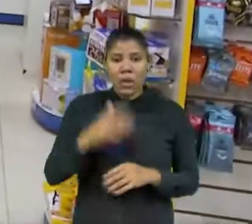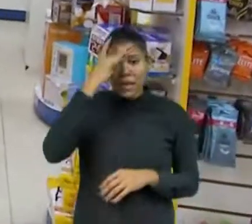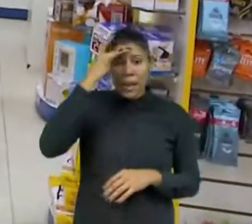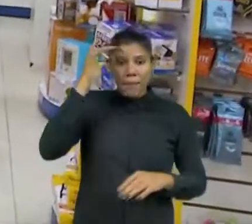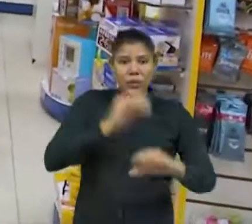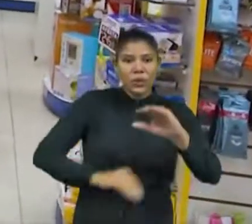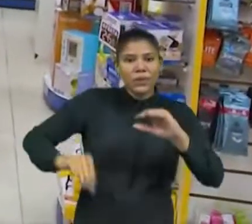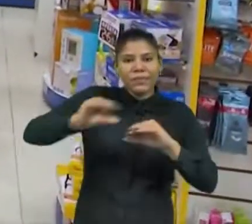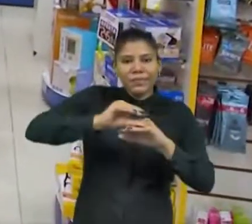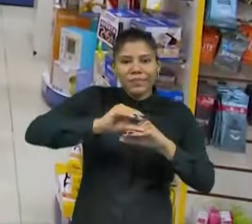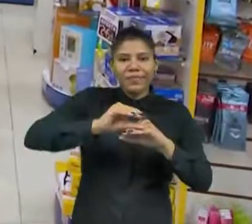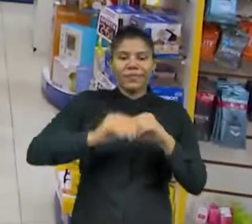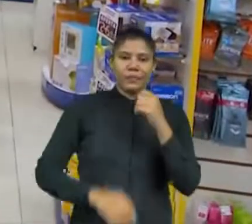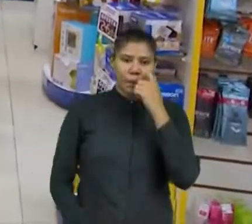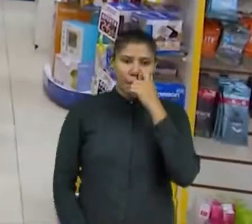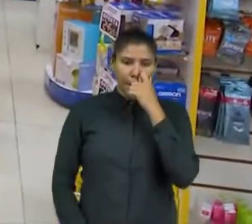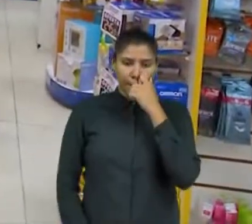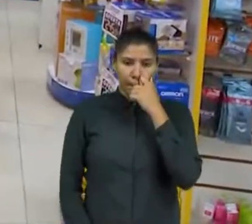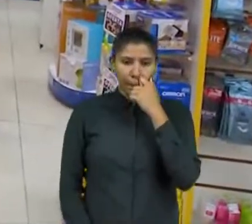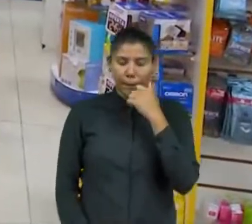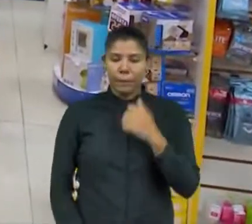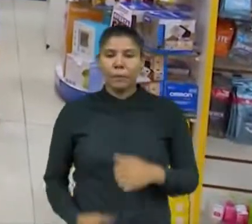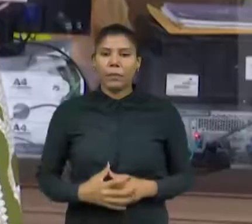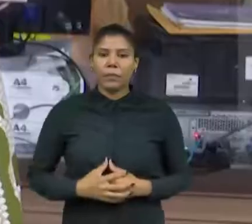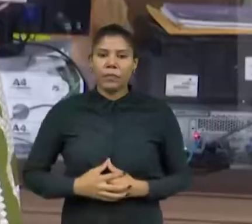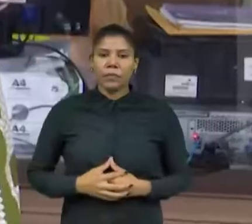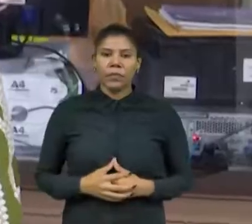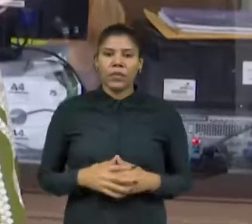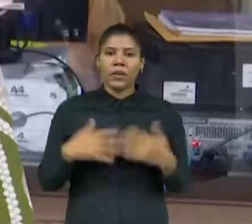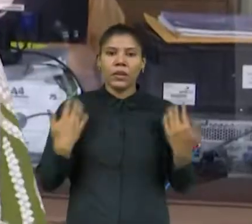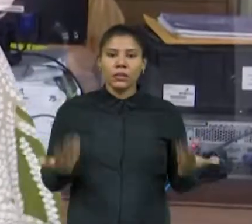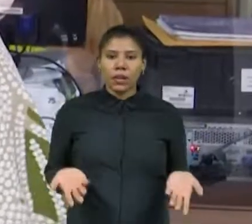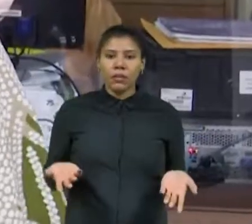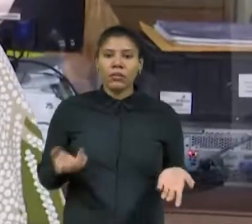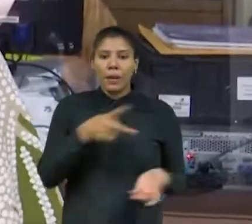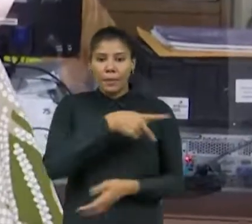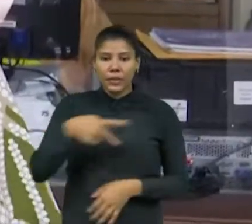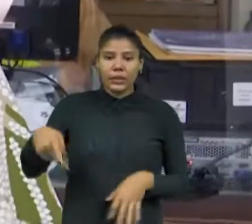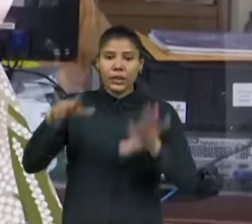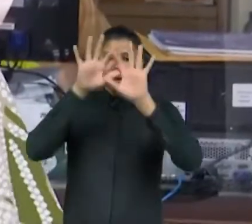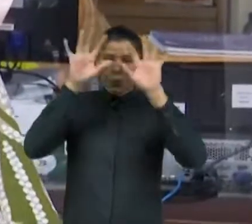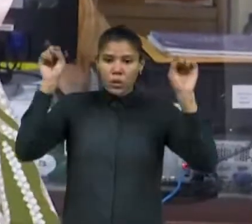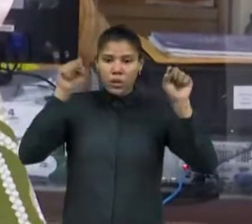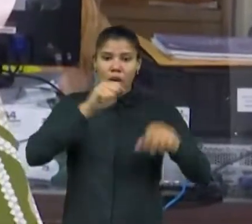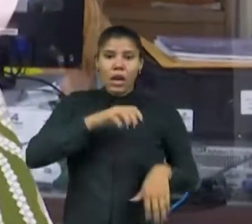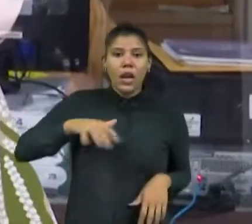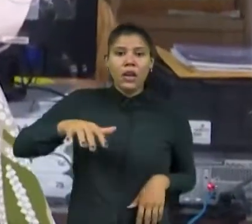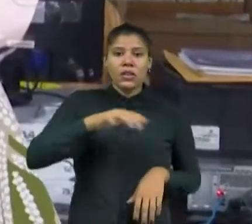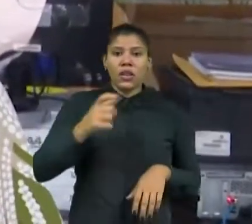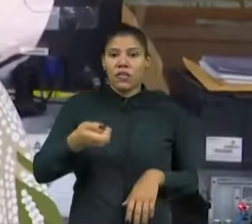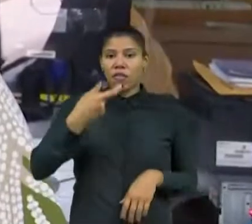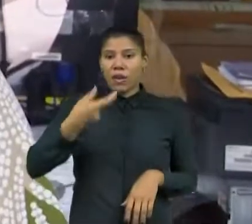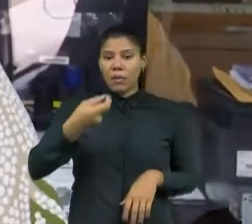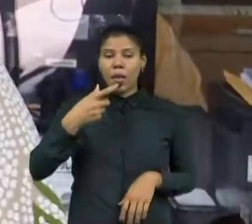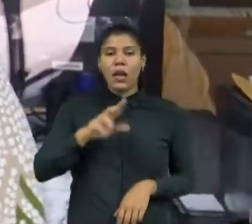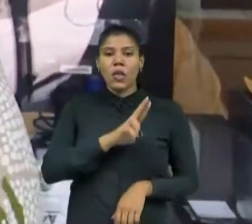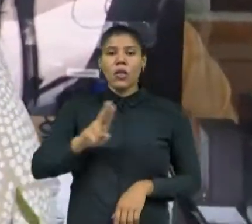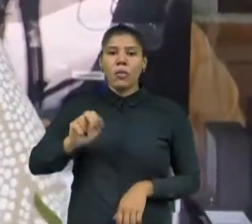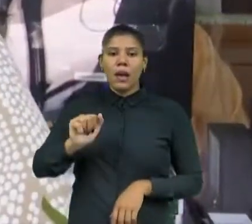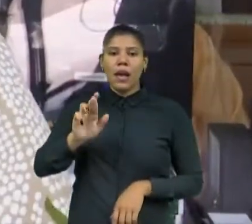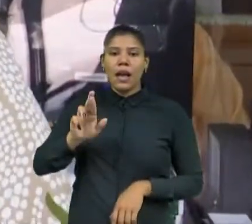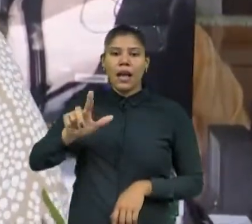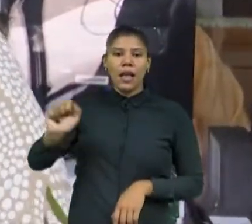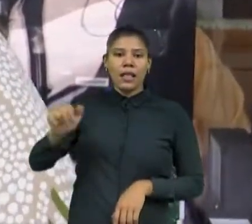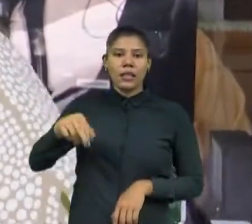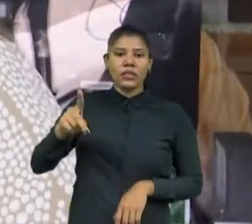o restante, de acordo com o valor praticado pelas farmácias. Para a presidente do Conselho Regional de Farmácia, Arlândia Nobre, o corte vai gerar